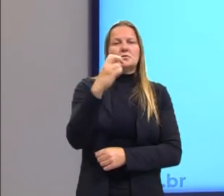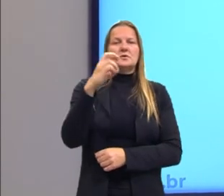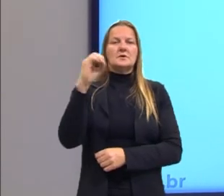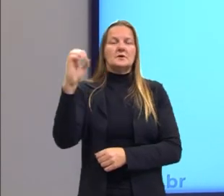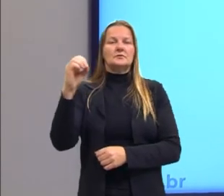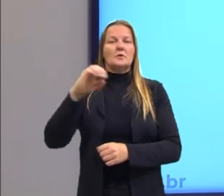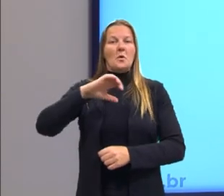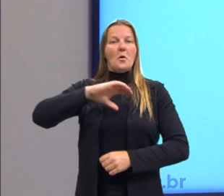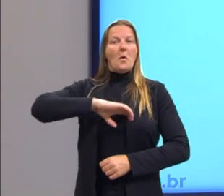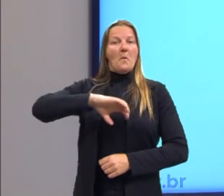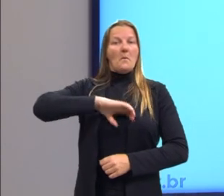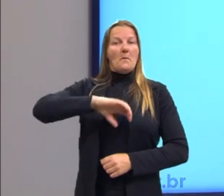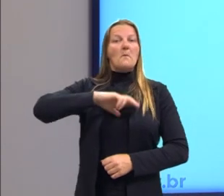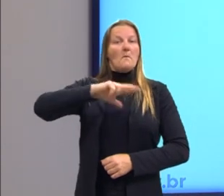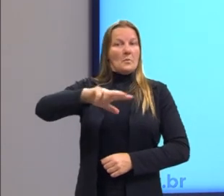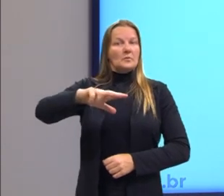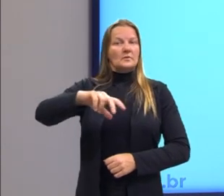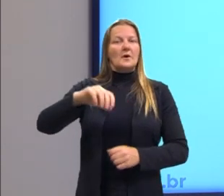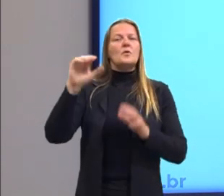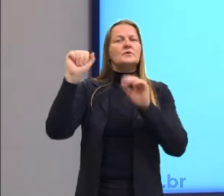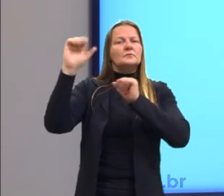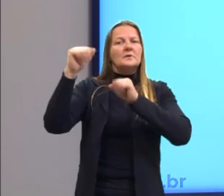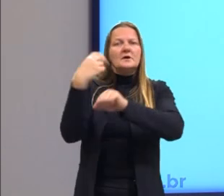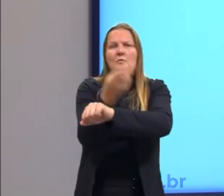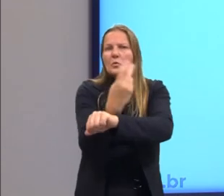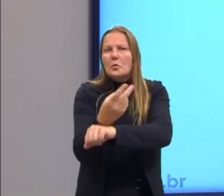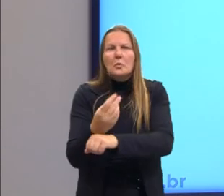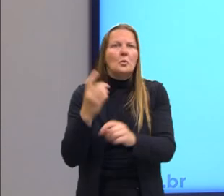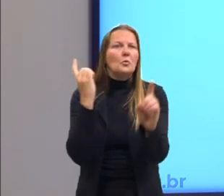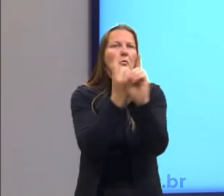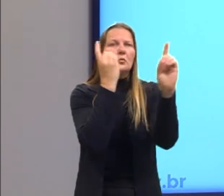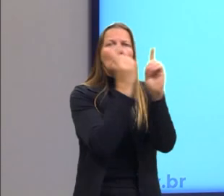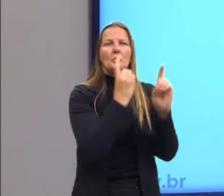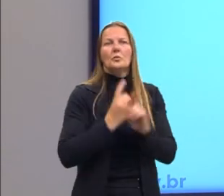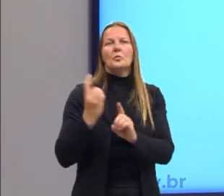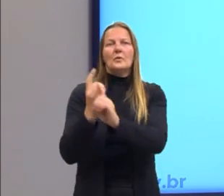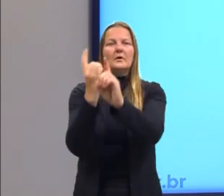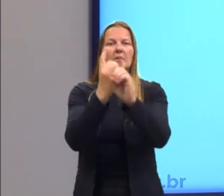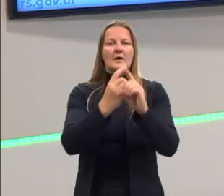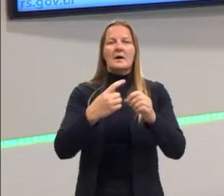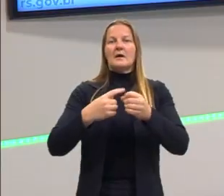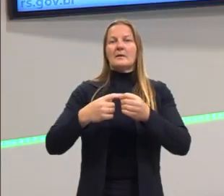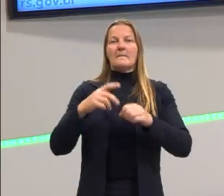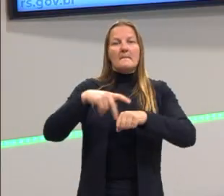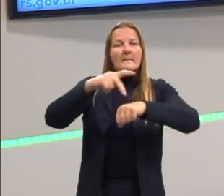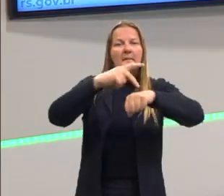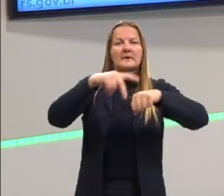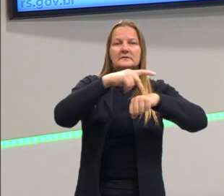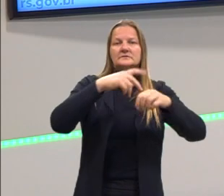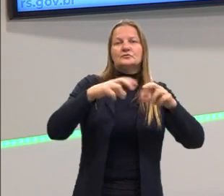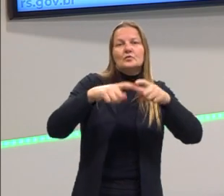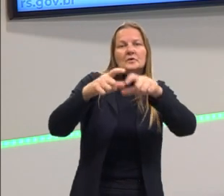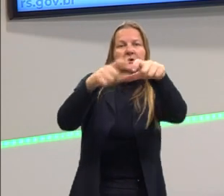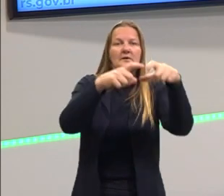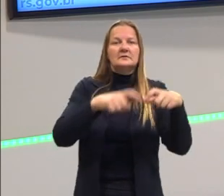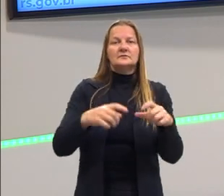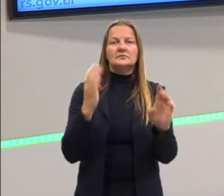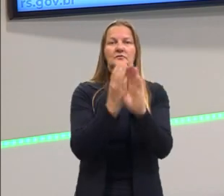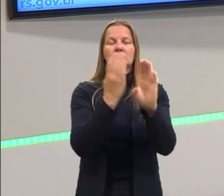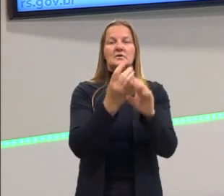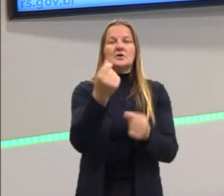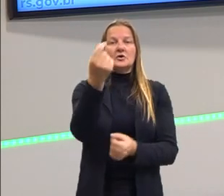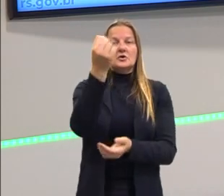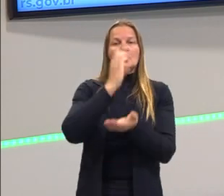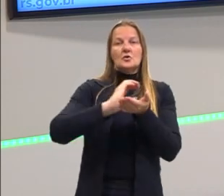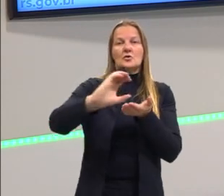descobriram meio mundo. Então, a partir da queda de Constantinopla é que força as navegações, financiada pela